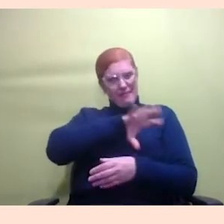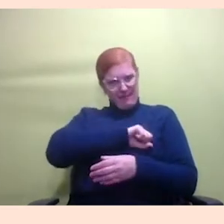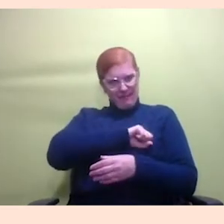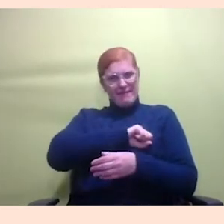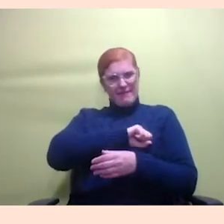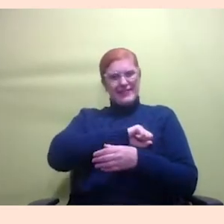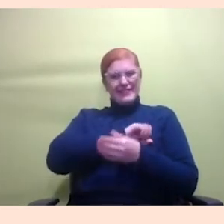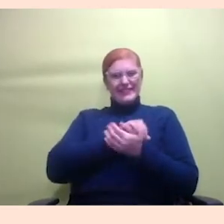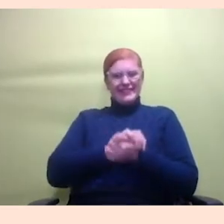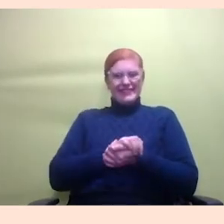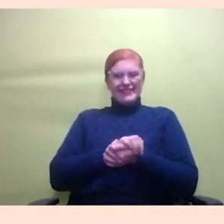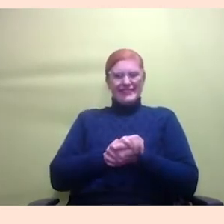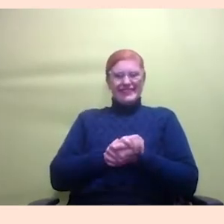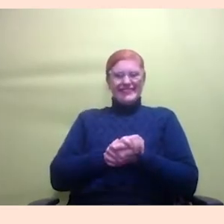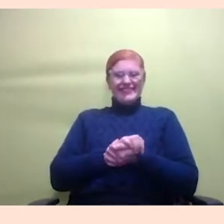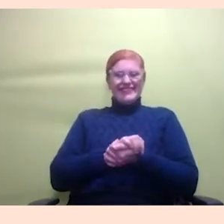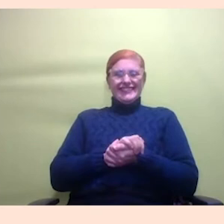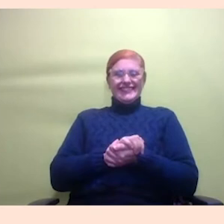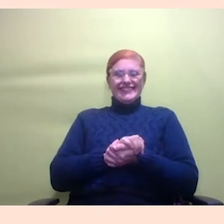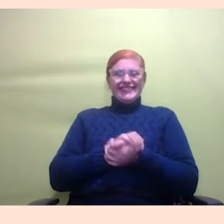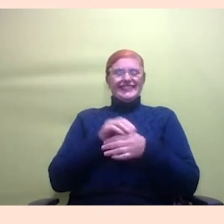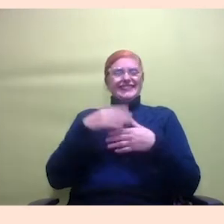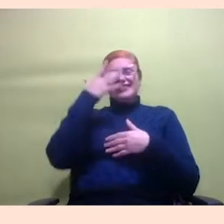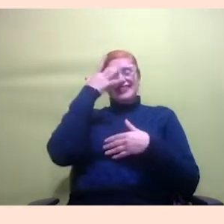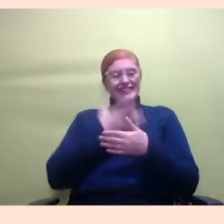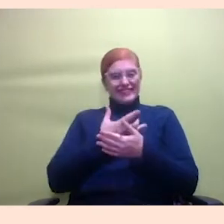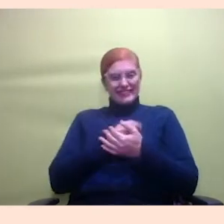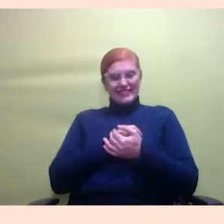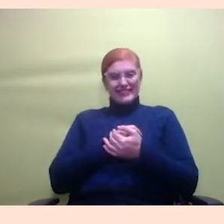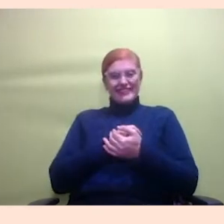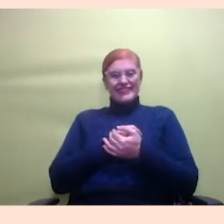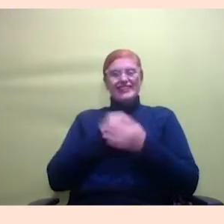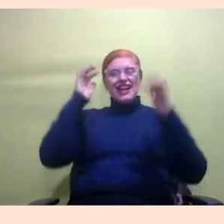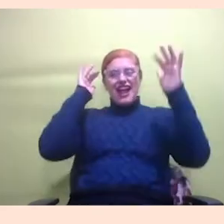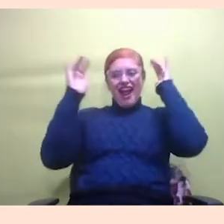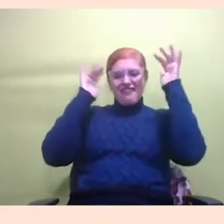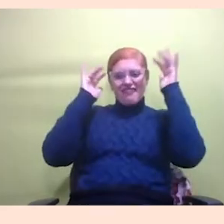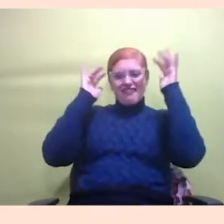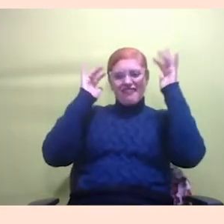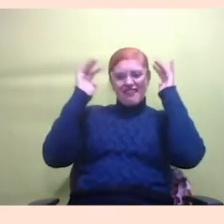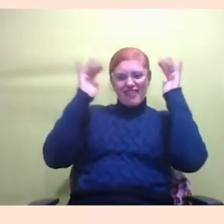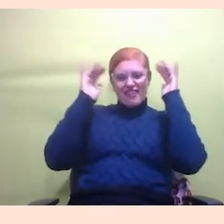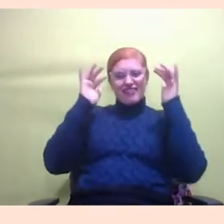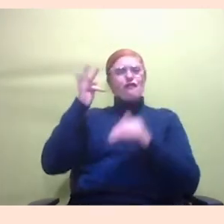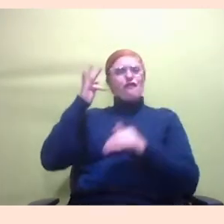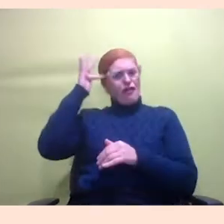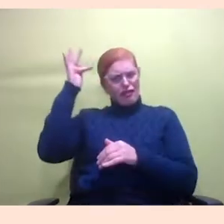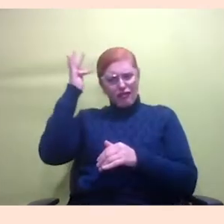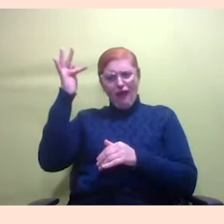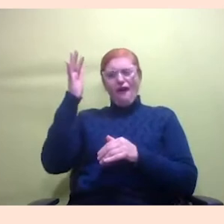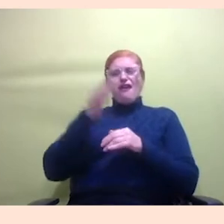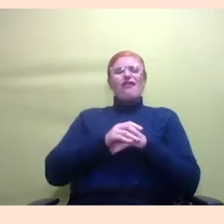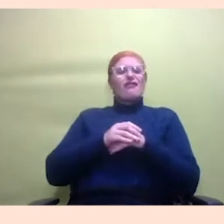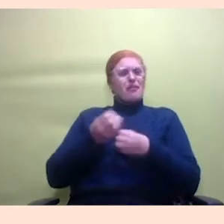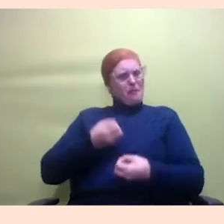Laina eu achei essa sua reflexão aí filosófica e poética do final um negócio fantástico viu?